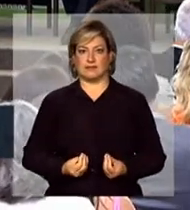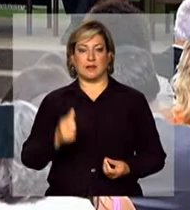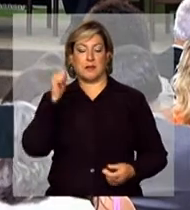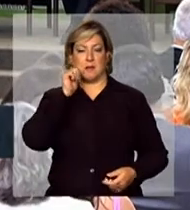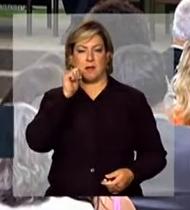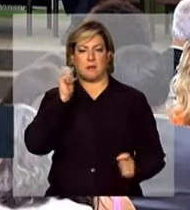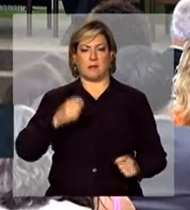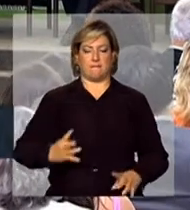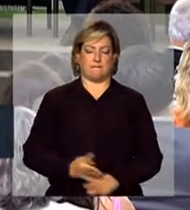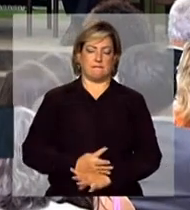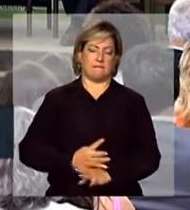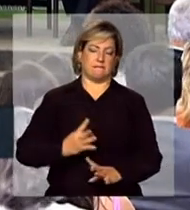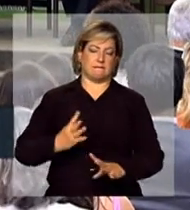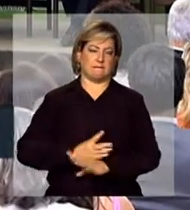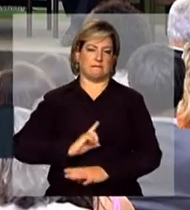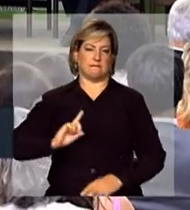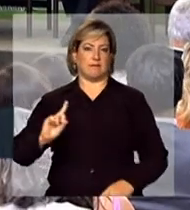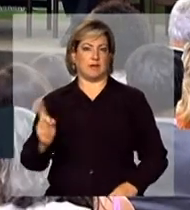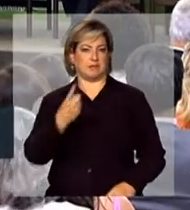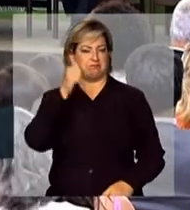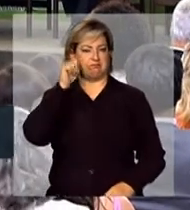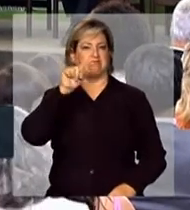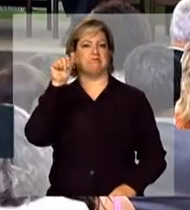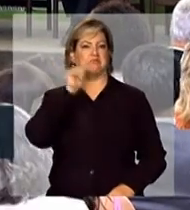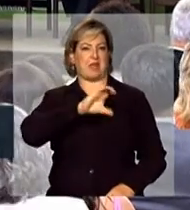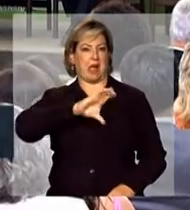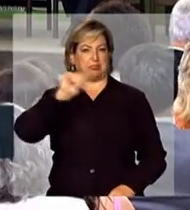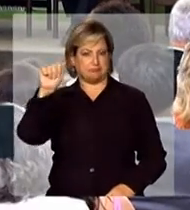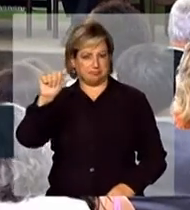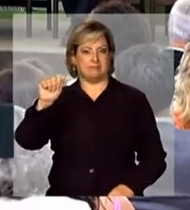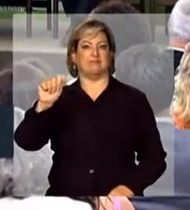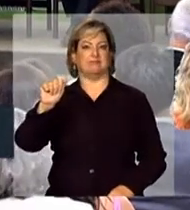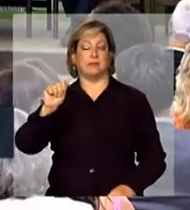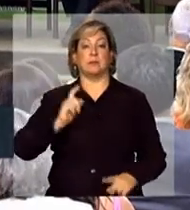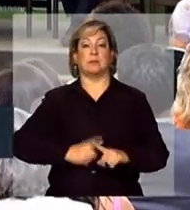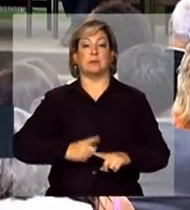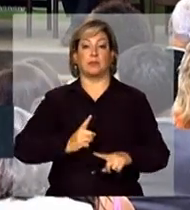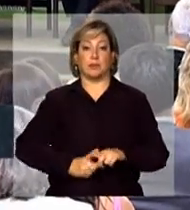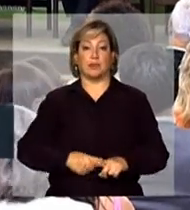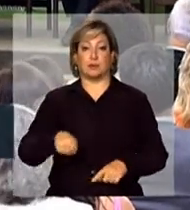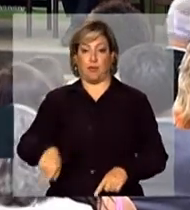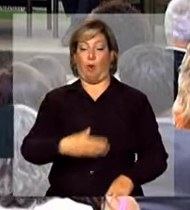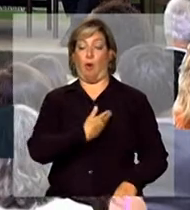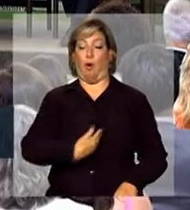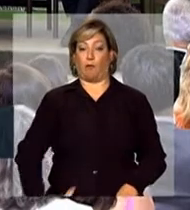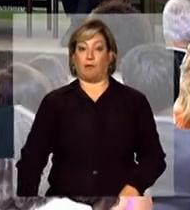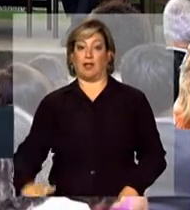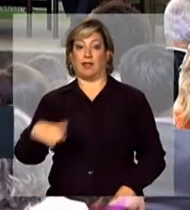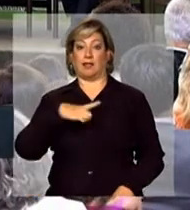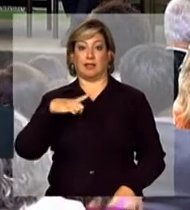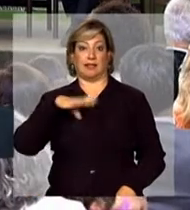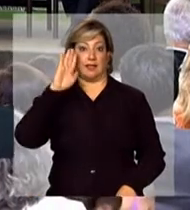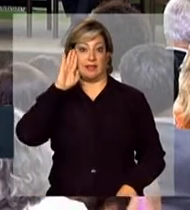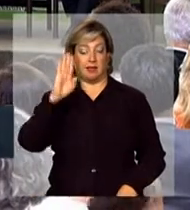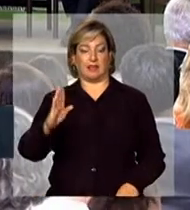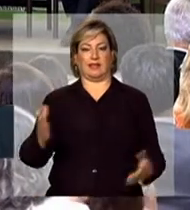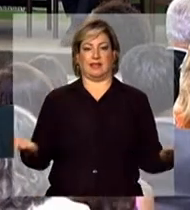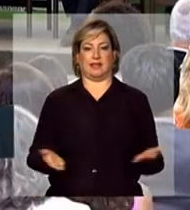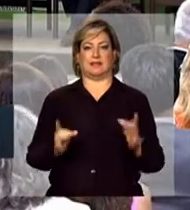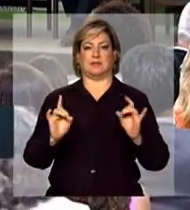resistir. Por isso, o governo tem uma ênfase especial nessa questão